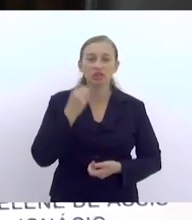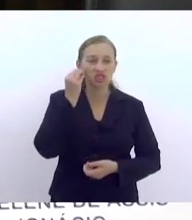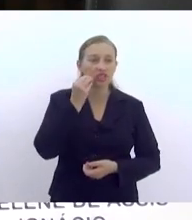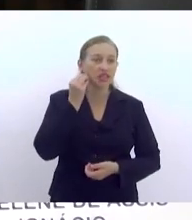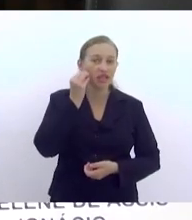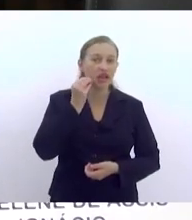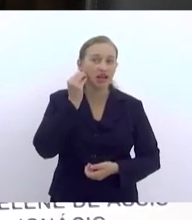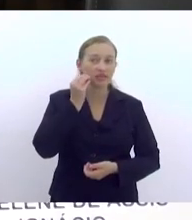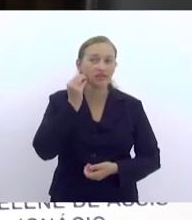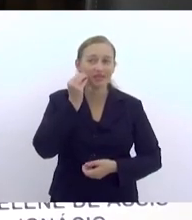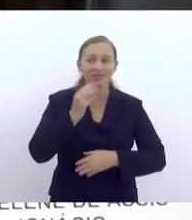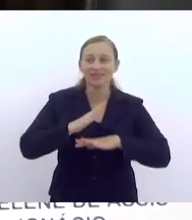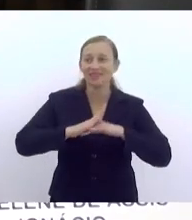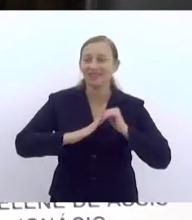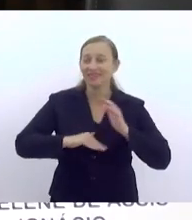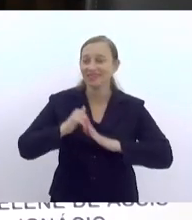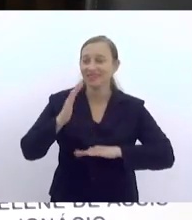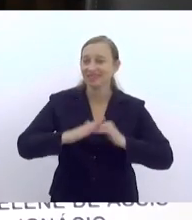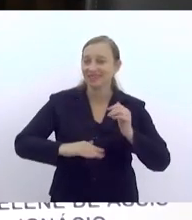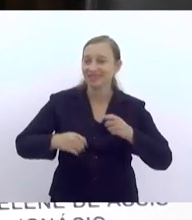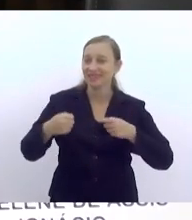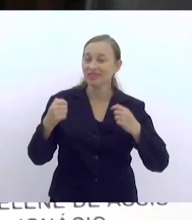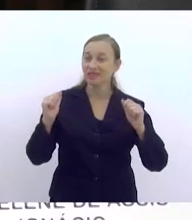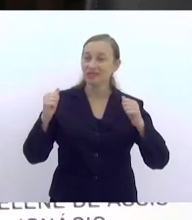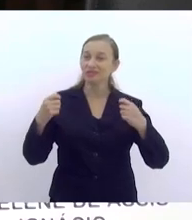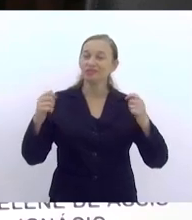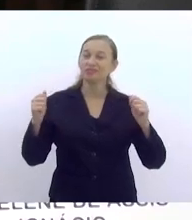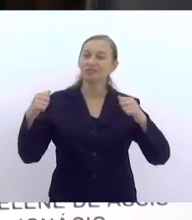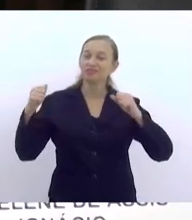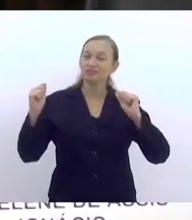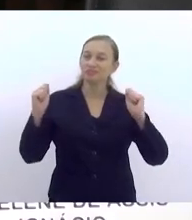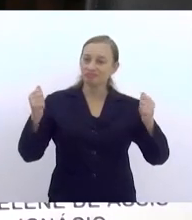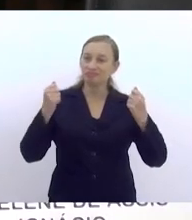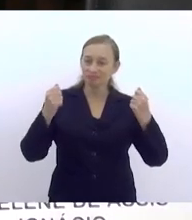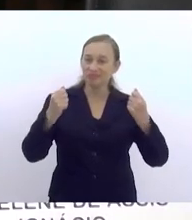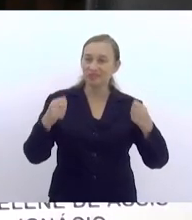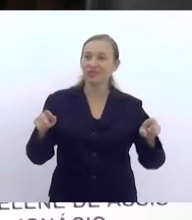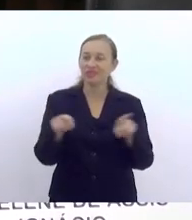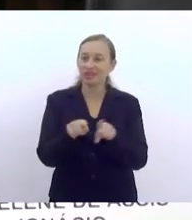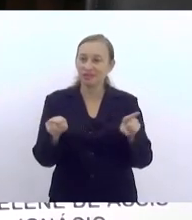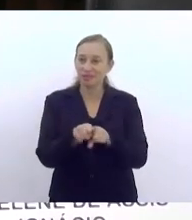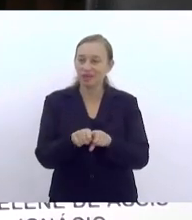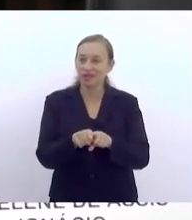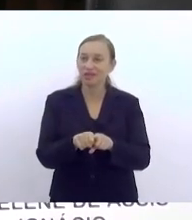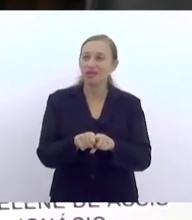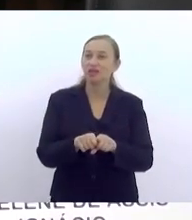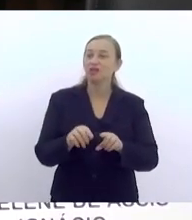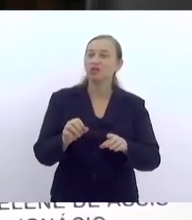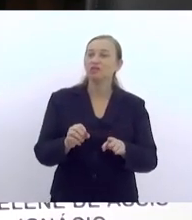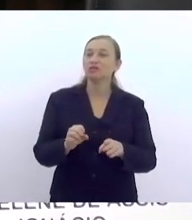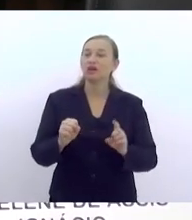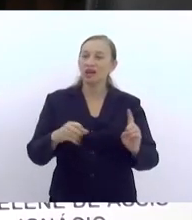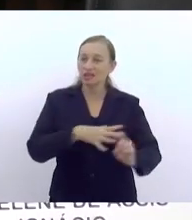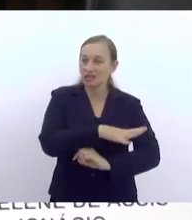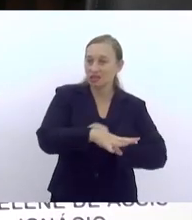profissional, militante também. eu sou Jocilene Inácio, sou assistente social,